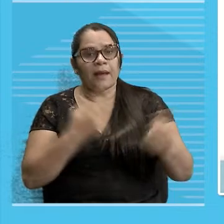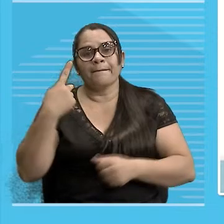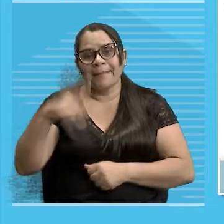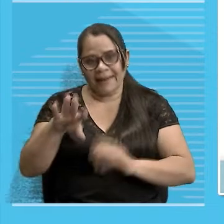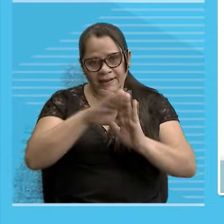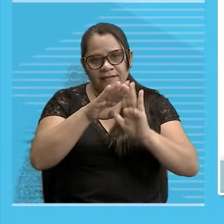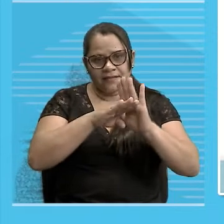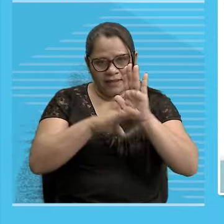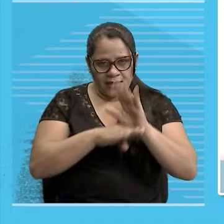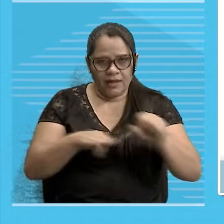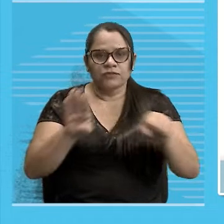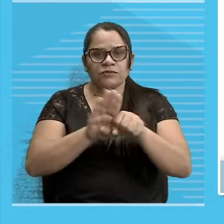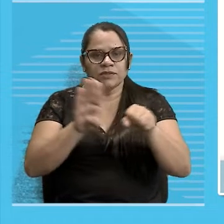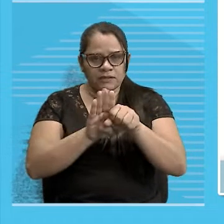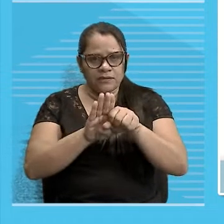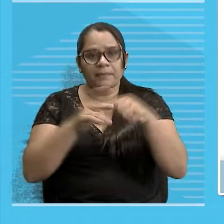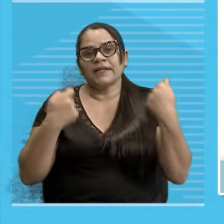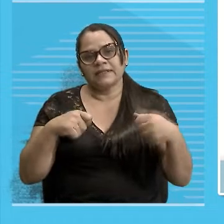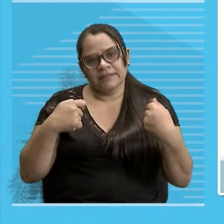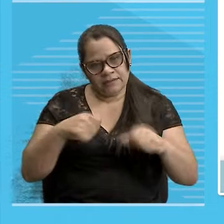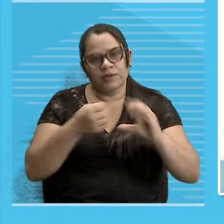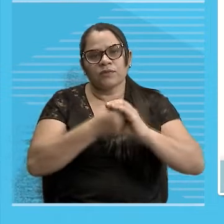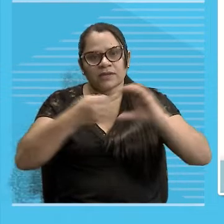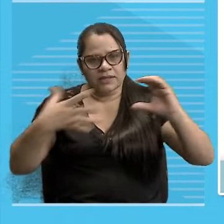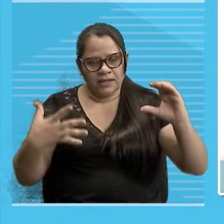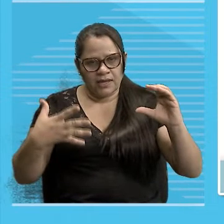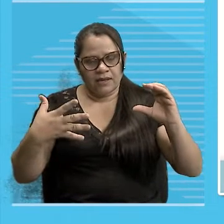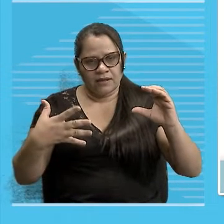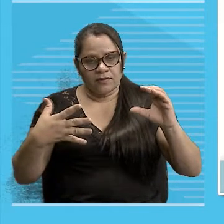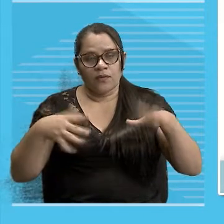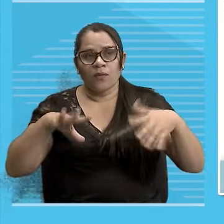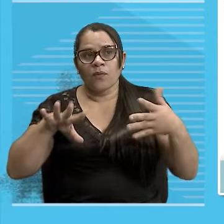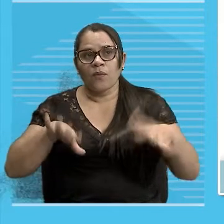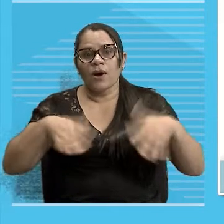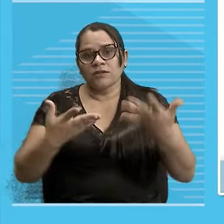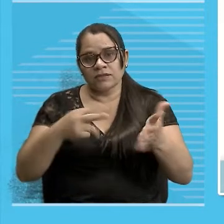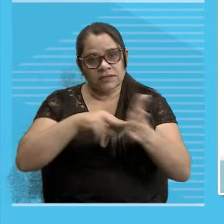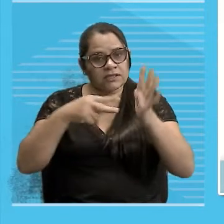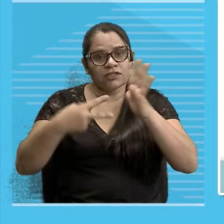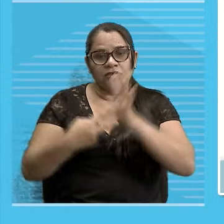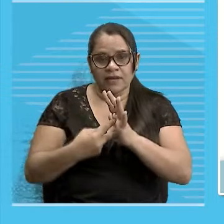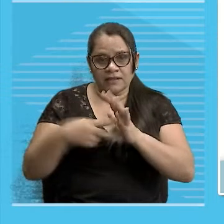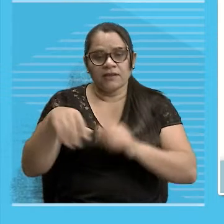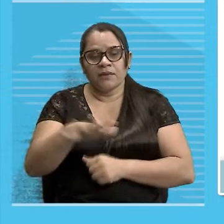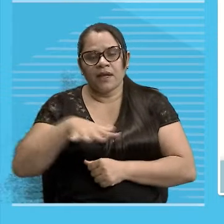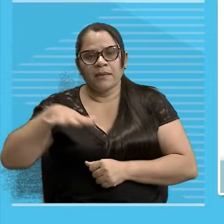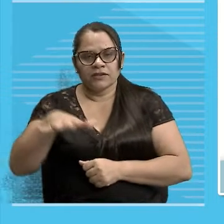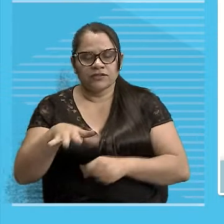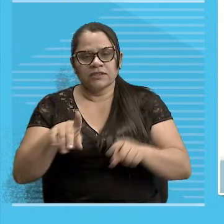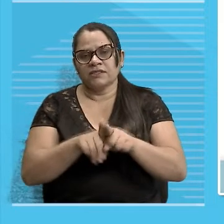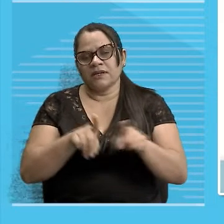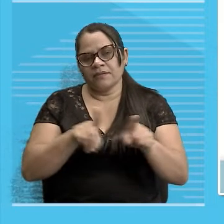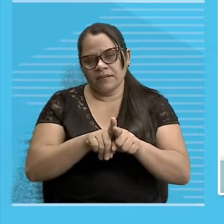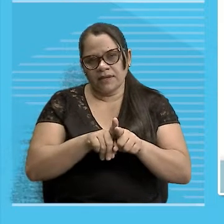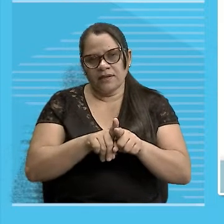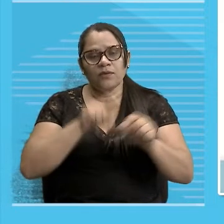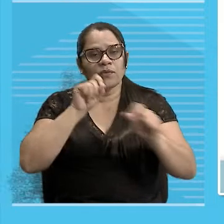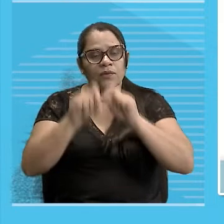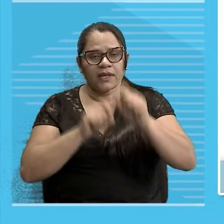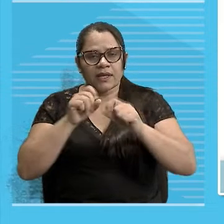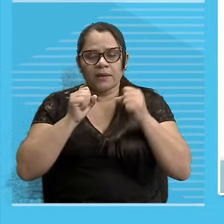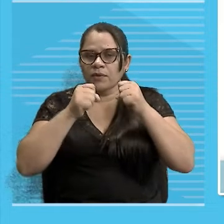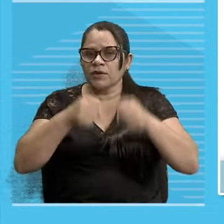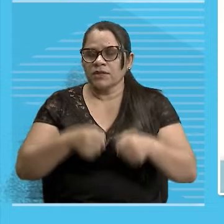substantivo A gente tem alguns critérios Quanto a significação E a abrangência Tá O que a gente pode